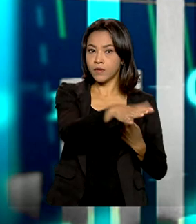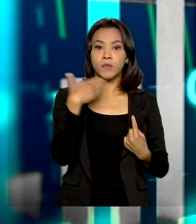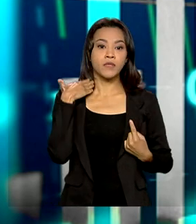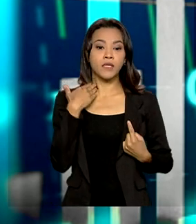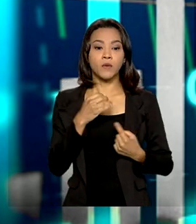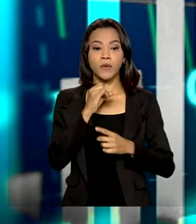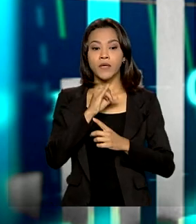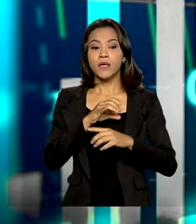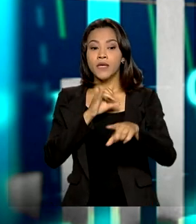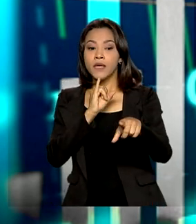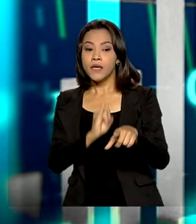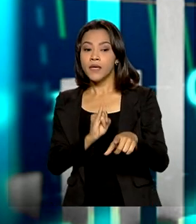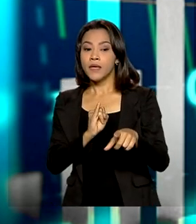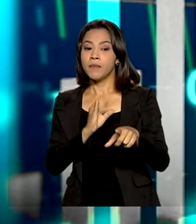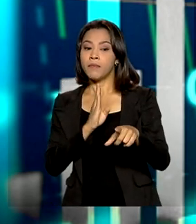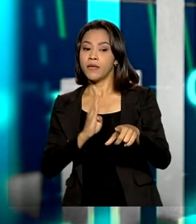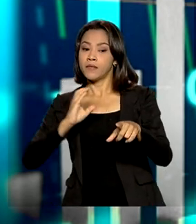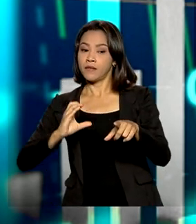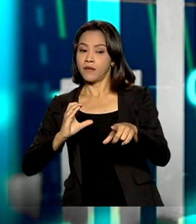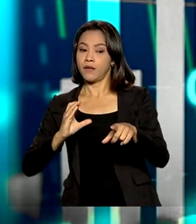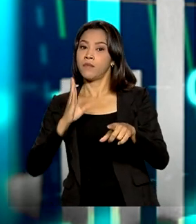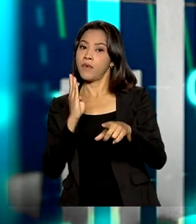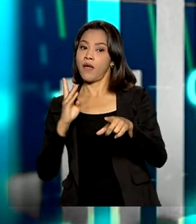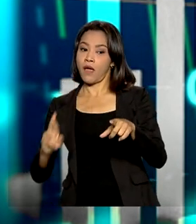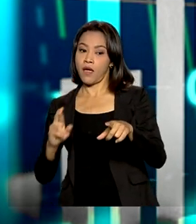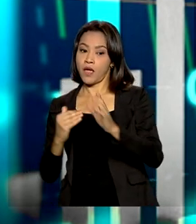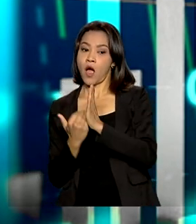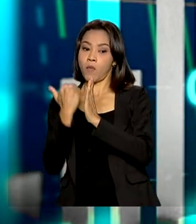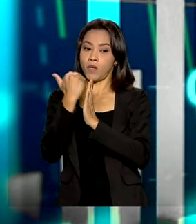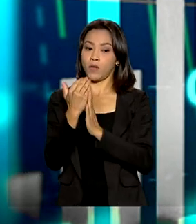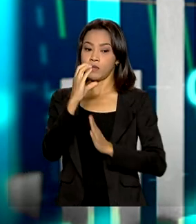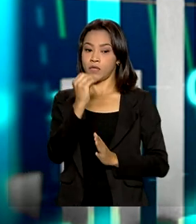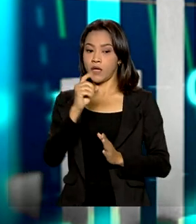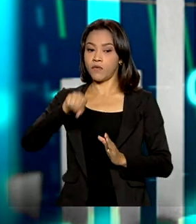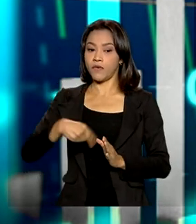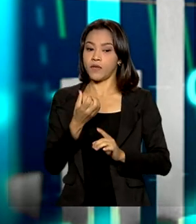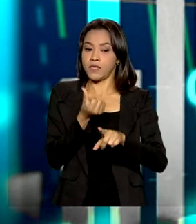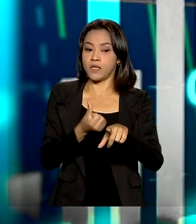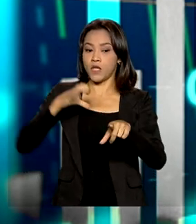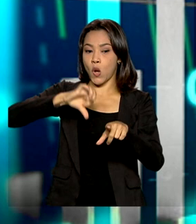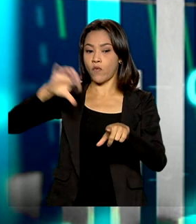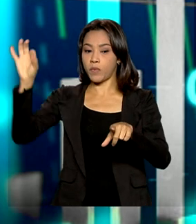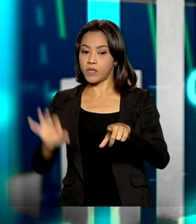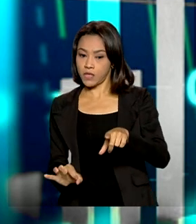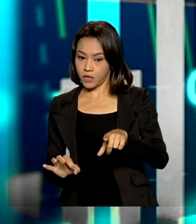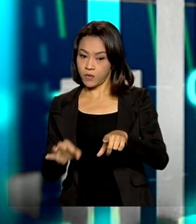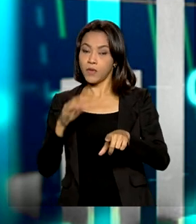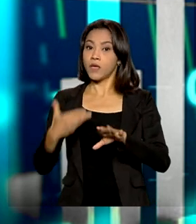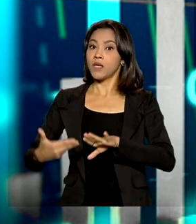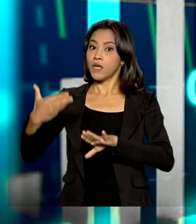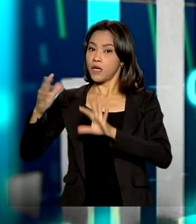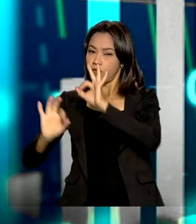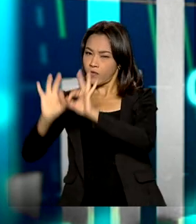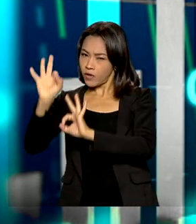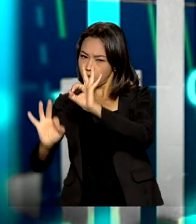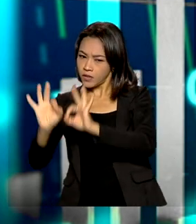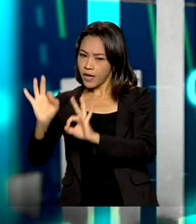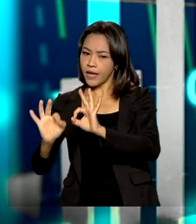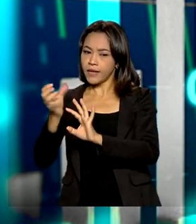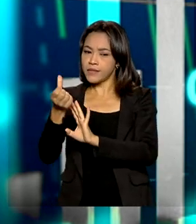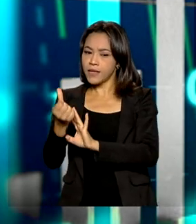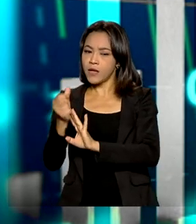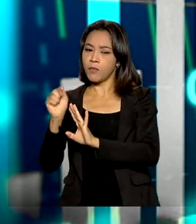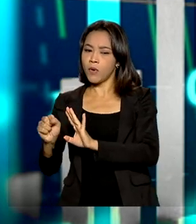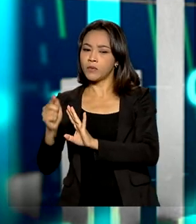seria então que o PIB teria crescido 0,69, acima da expectativa do mercado, que era algo em torno de 0,6,